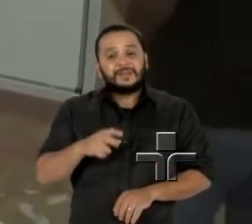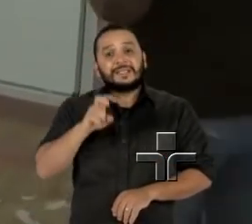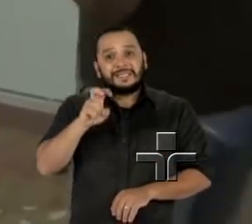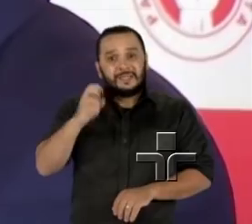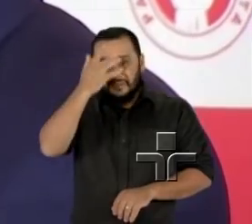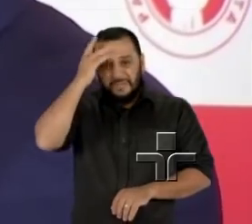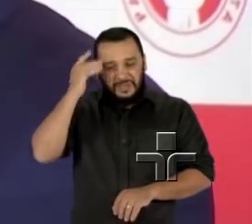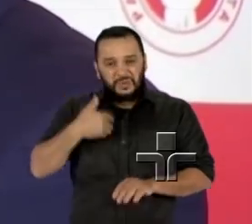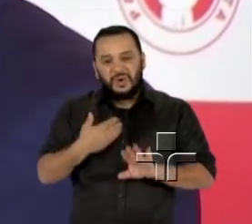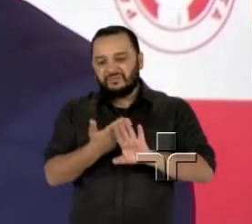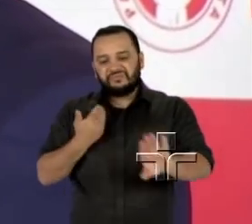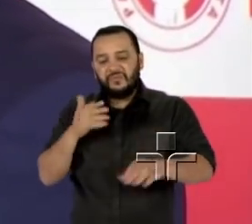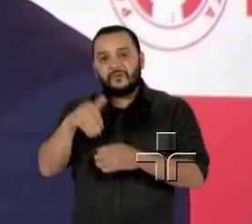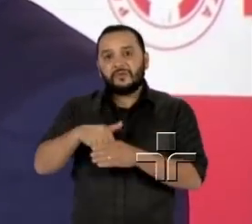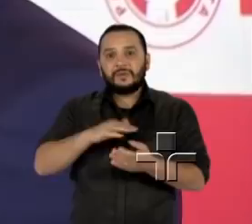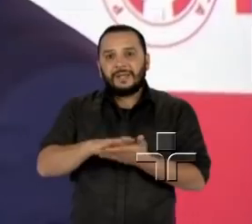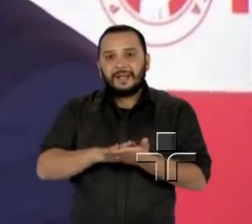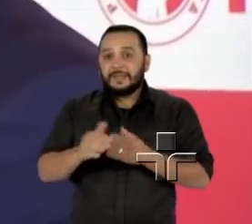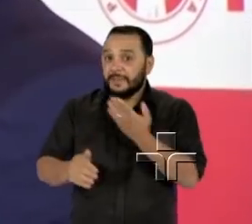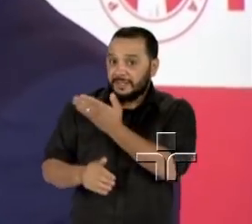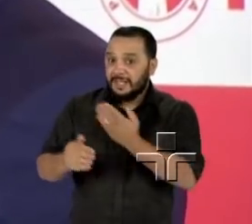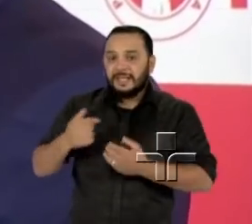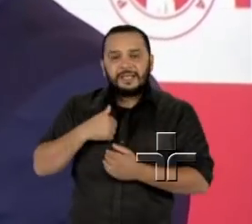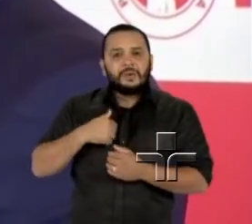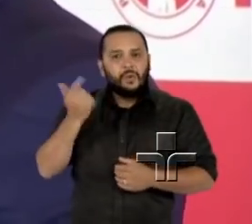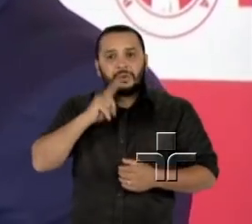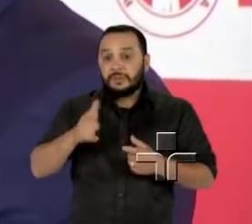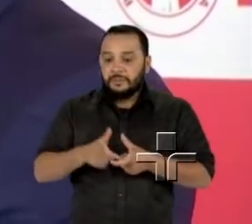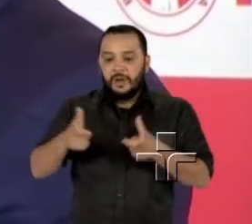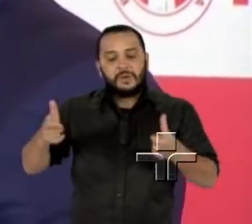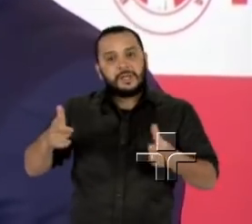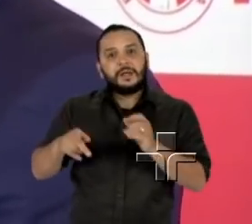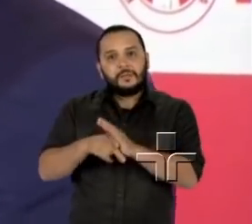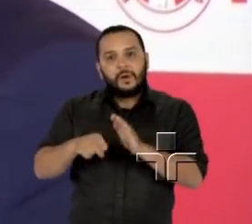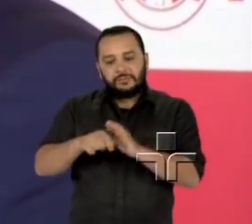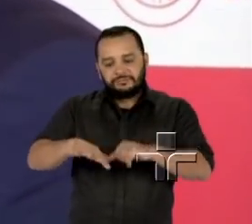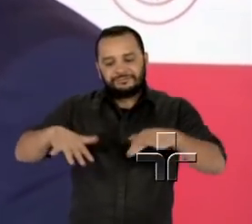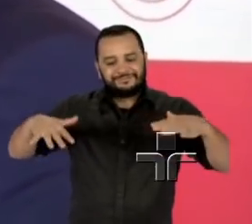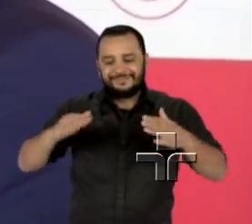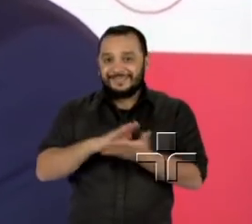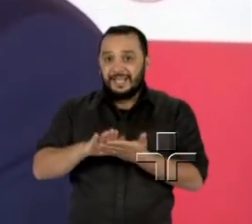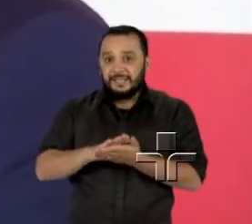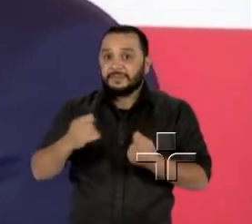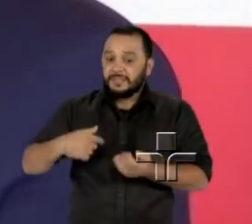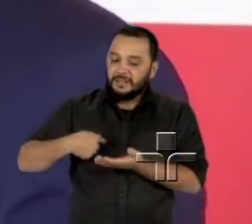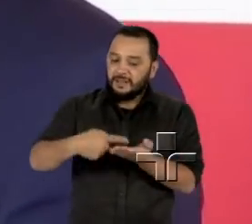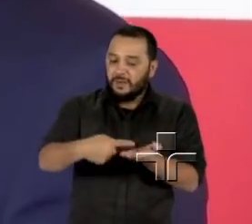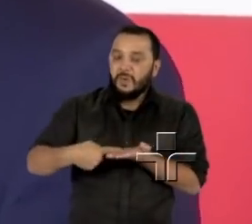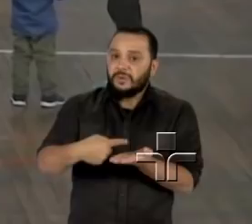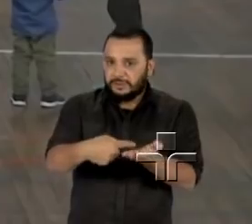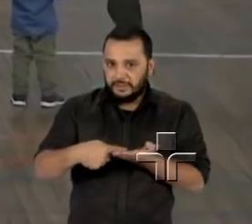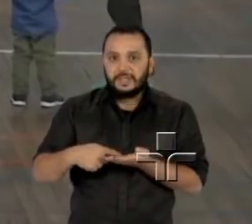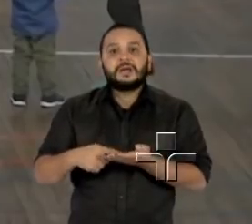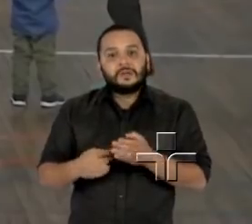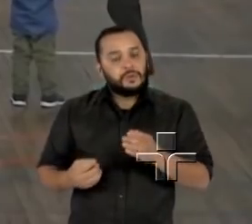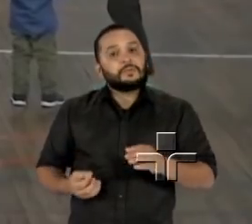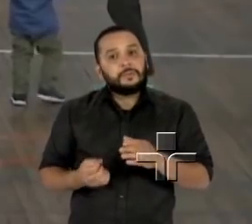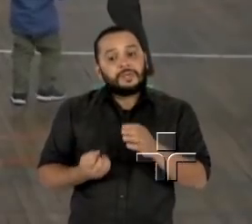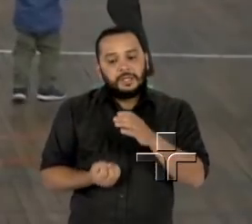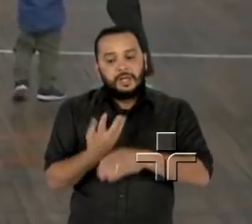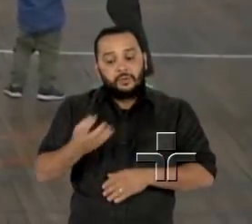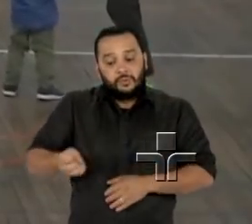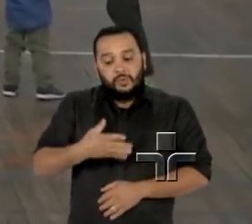abstenção. Mas Costa não conseguiu maioria no parlamento e vai precisar negociar para formar um novo governo,